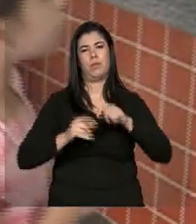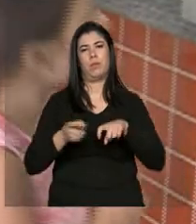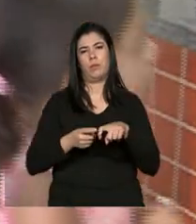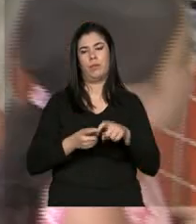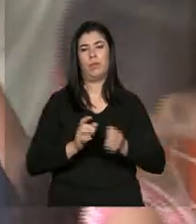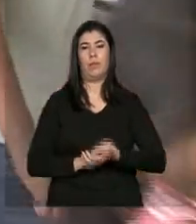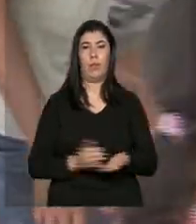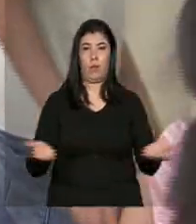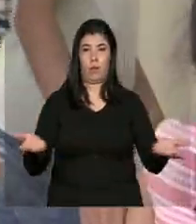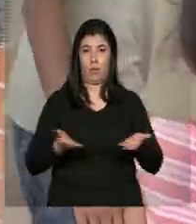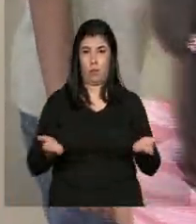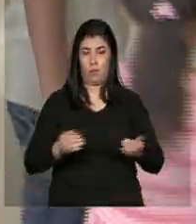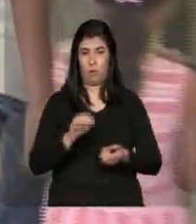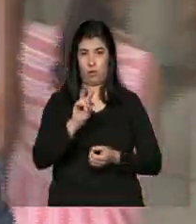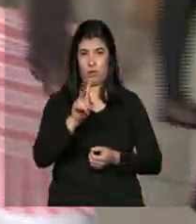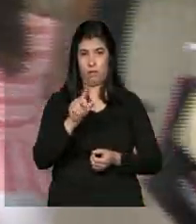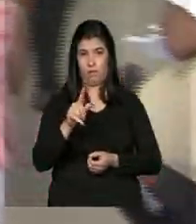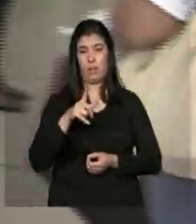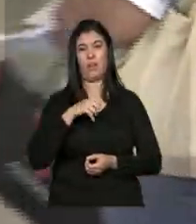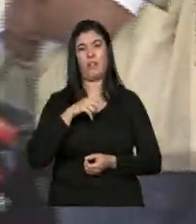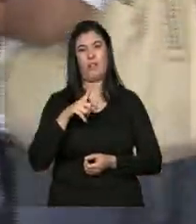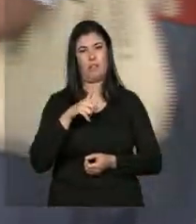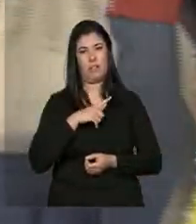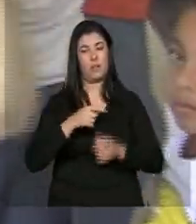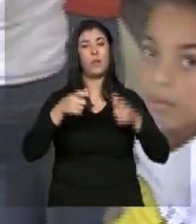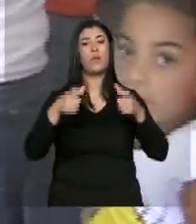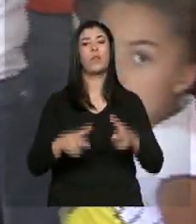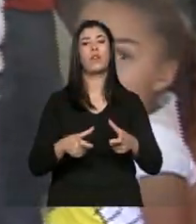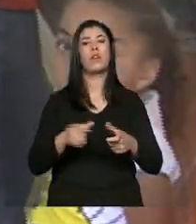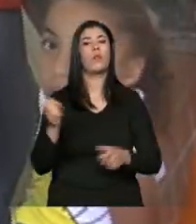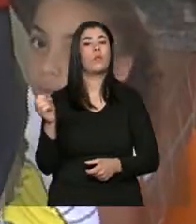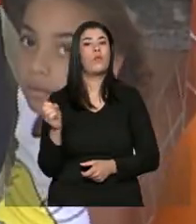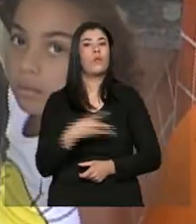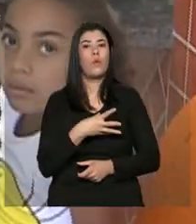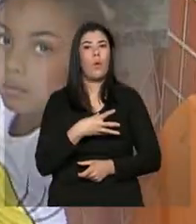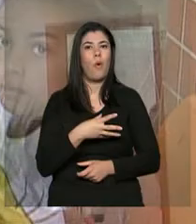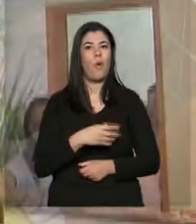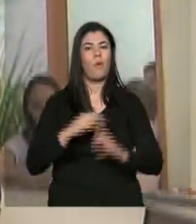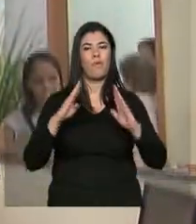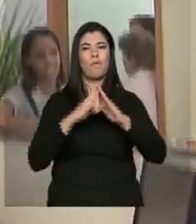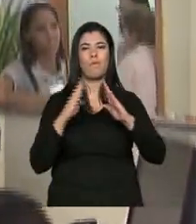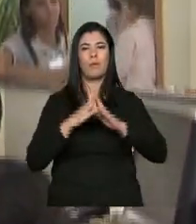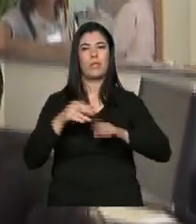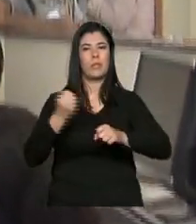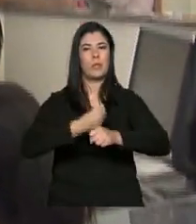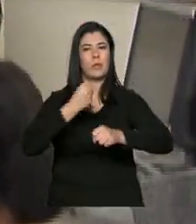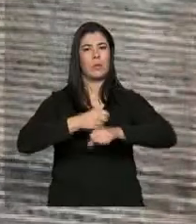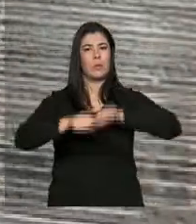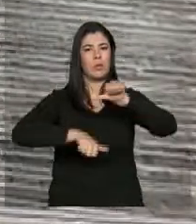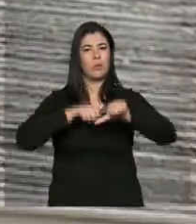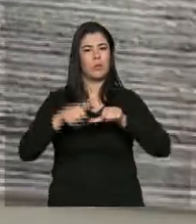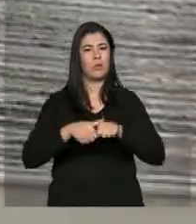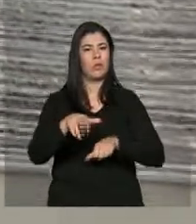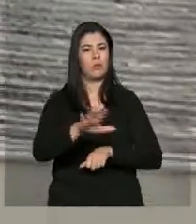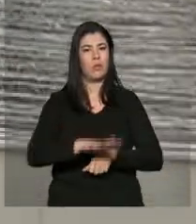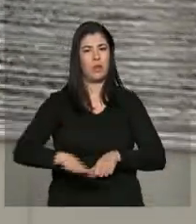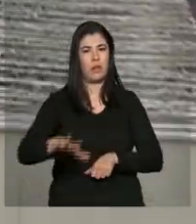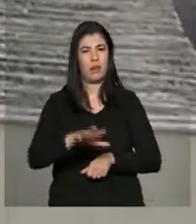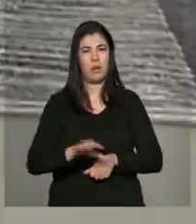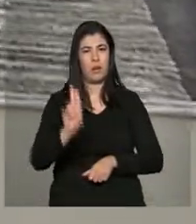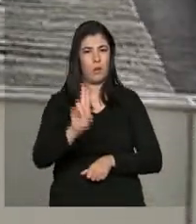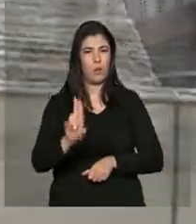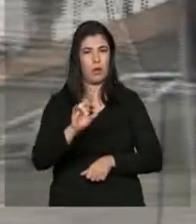Hoje, as vagas existem e num local novinho em Folha. A reforma da unidade incluiu a